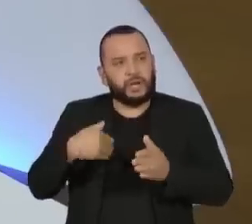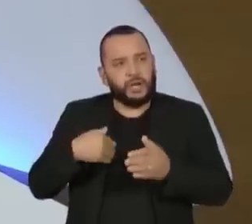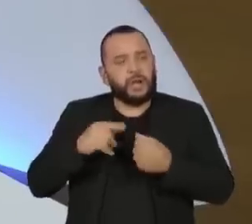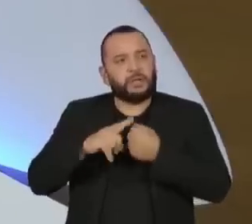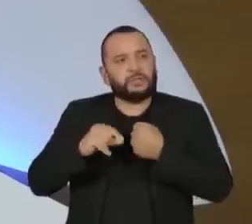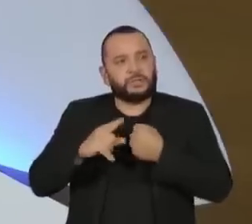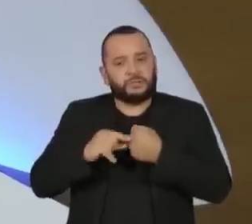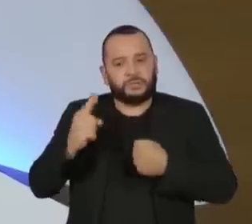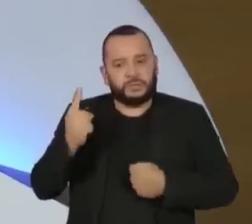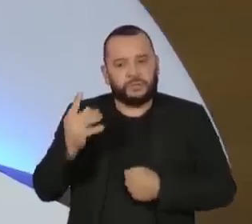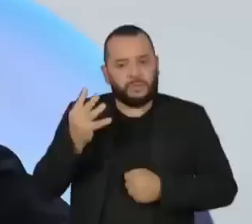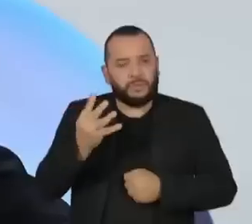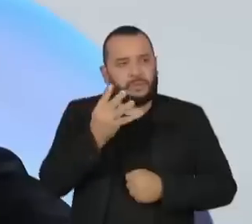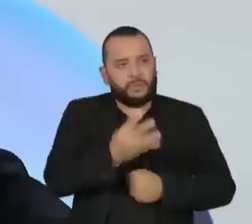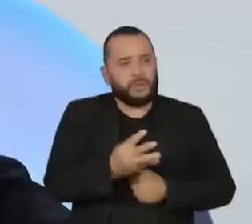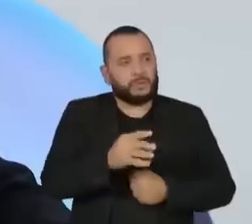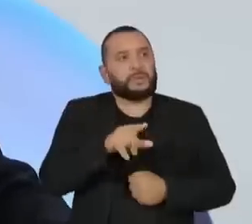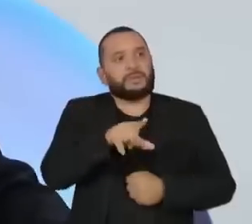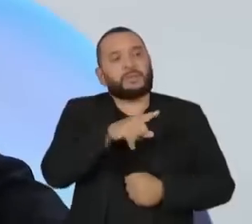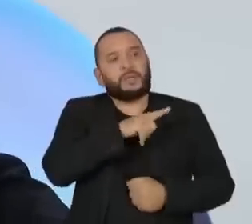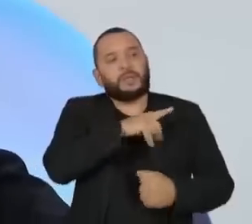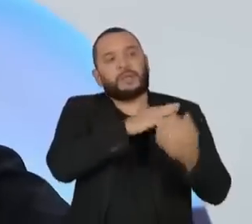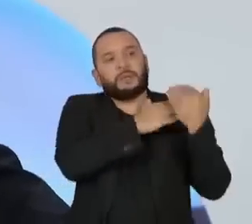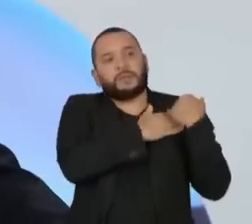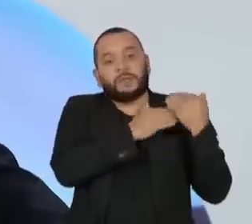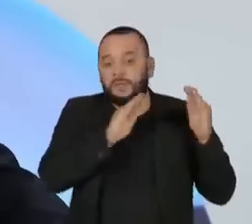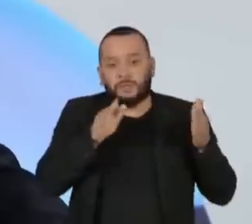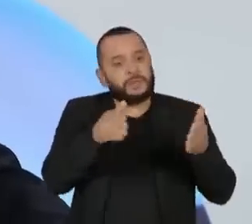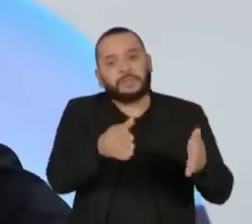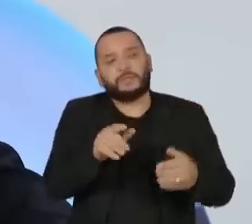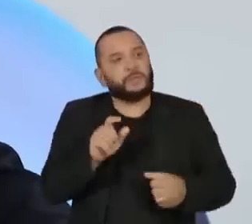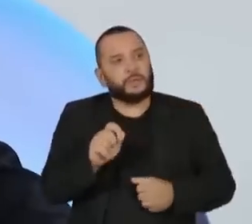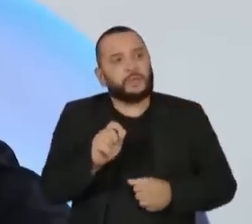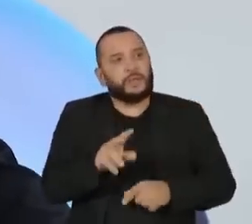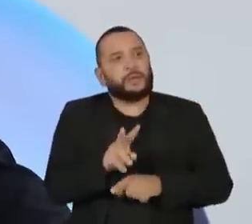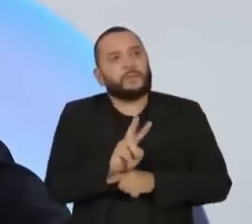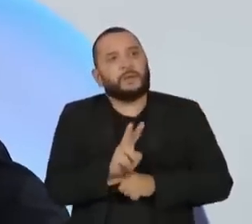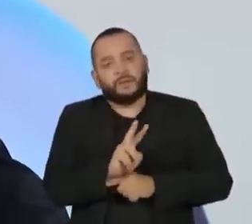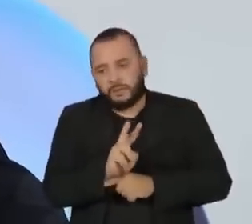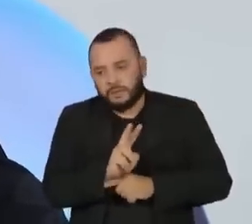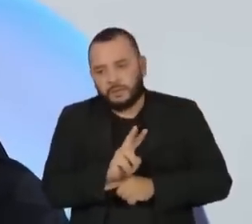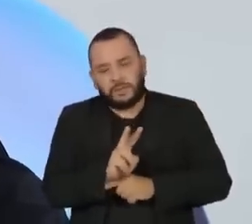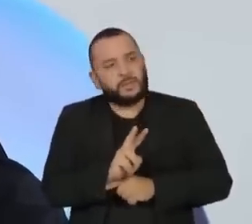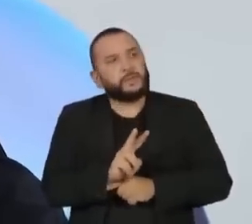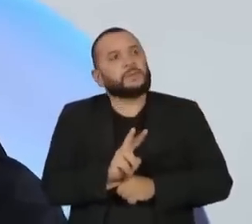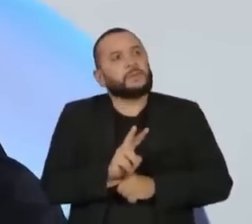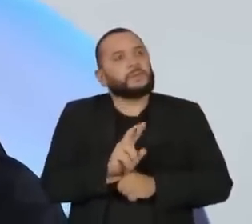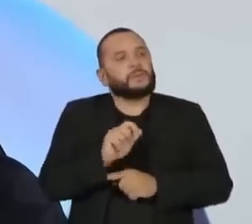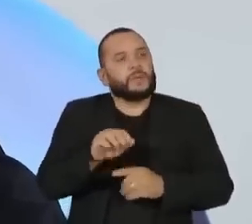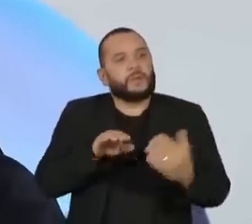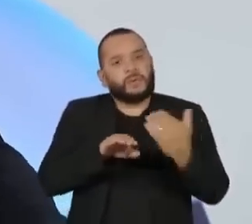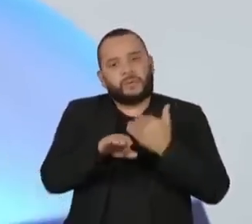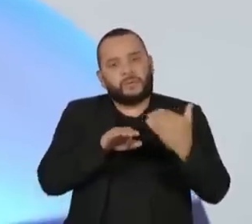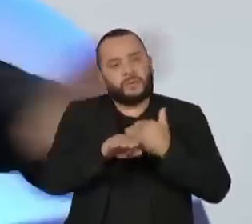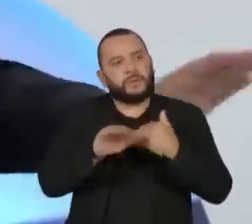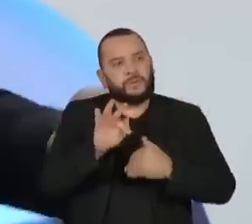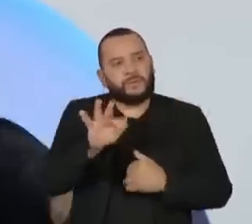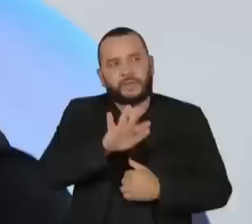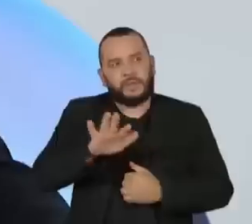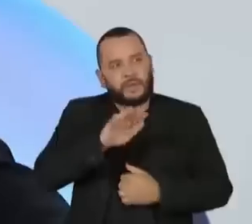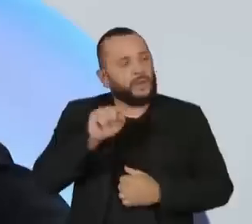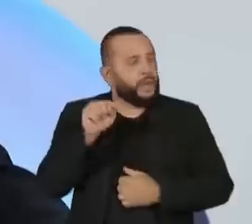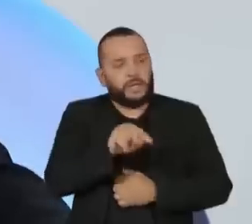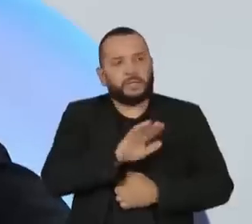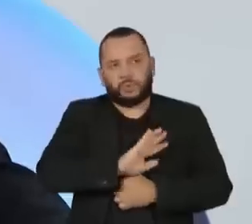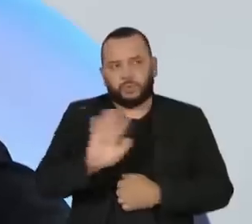segurança, tem uma missão específica, patrulhamento ofensivo de rodovias federais. É isso